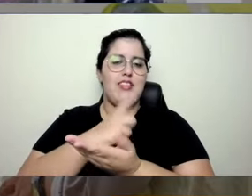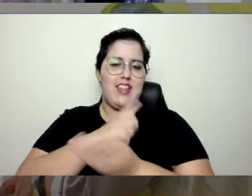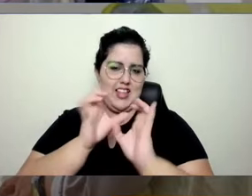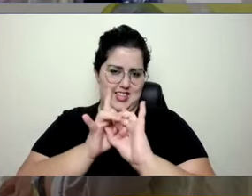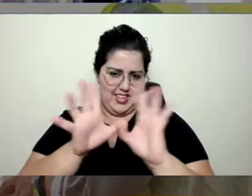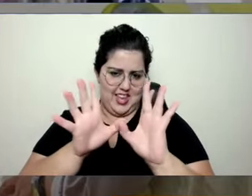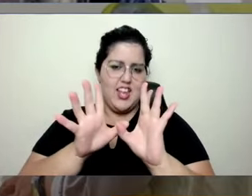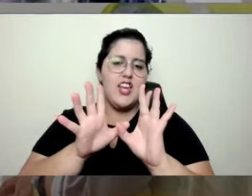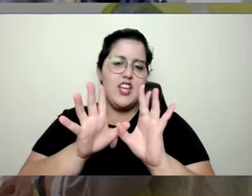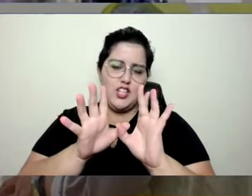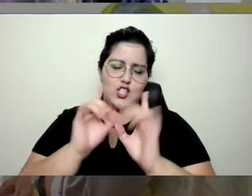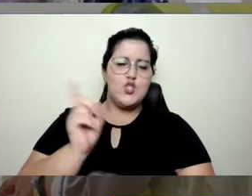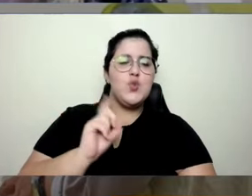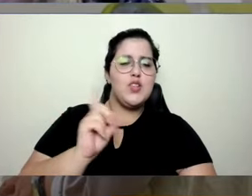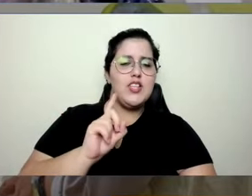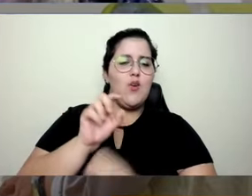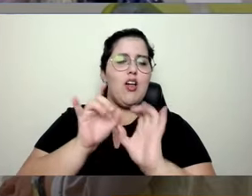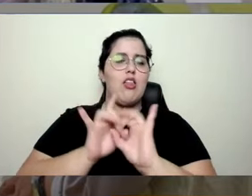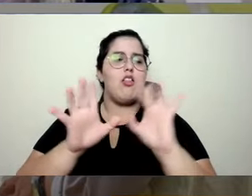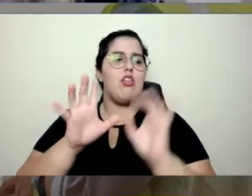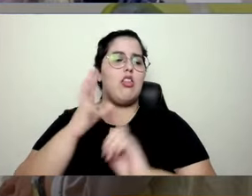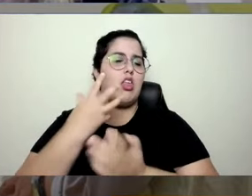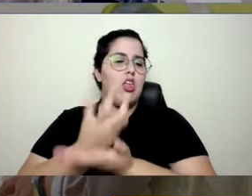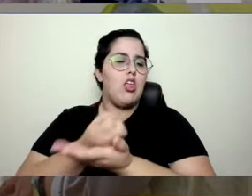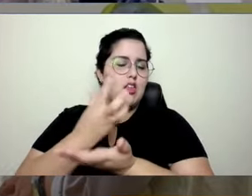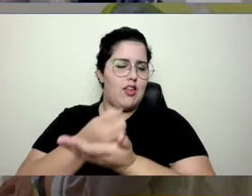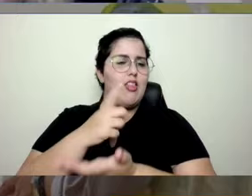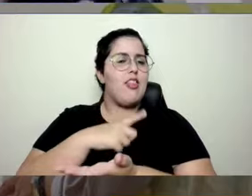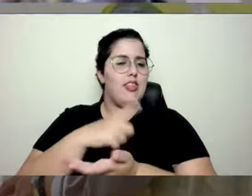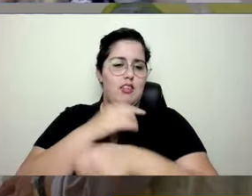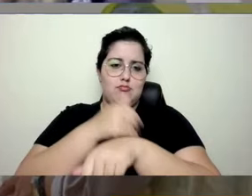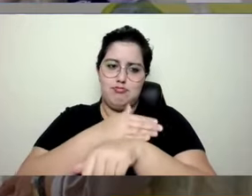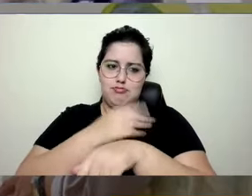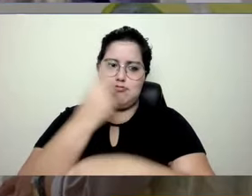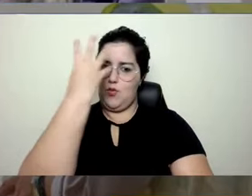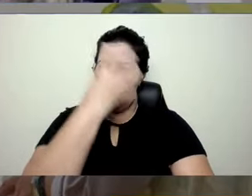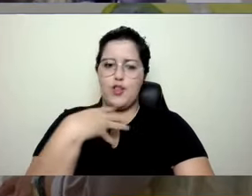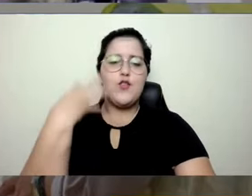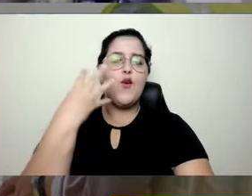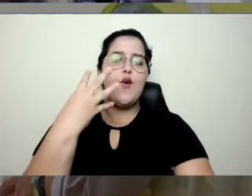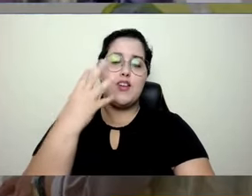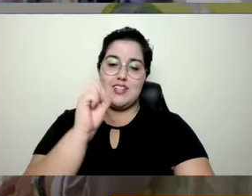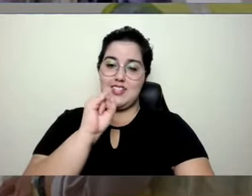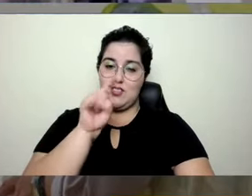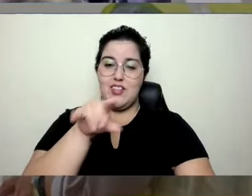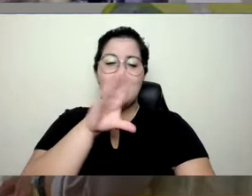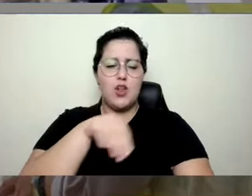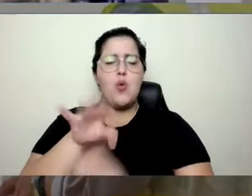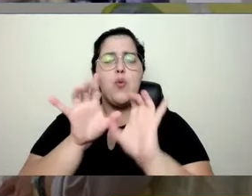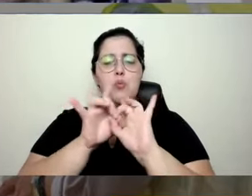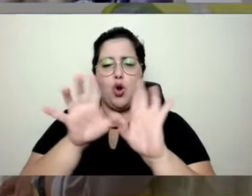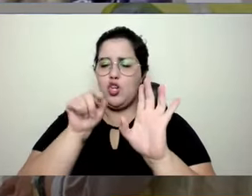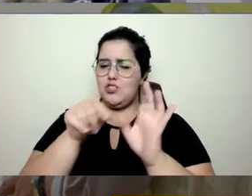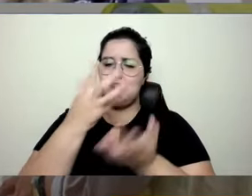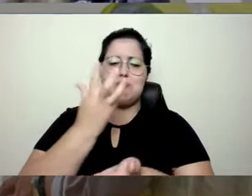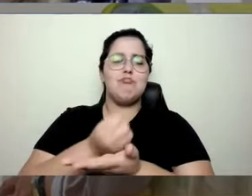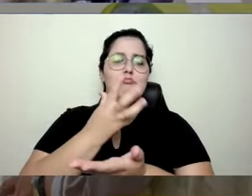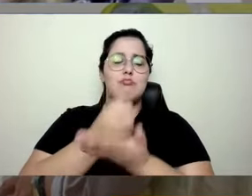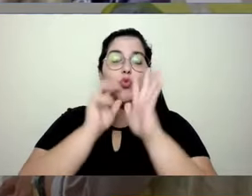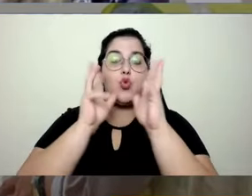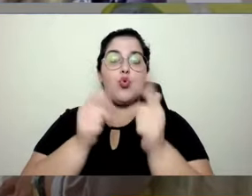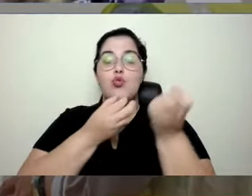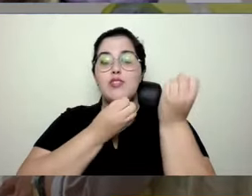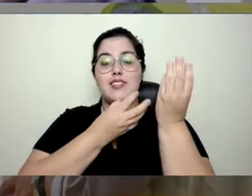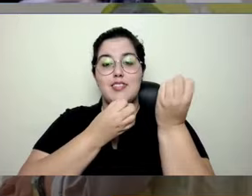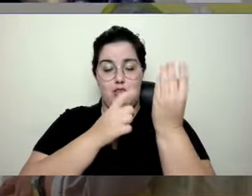ligado o tempo inteiro, ou só quando o aplicativo está funcionando? Se algum dia você falou para deixar, esses dados estão